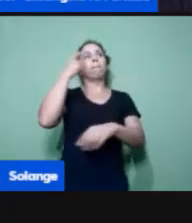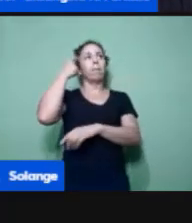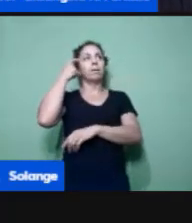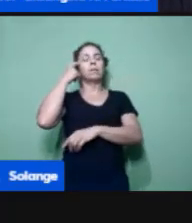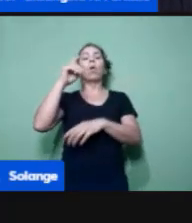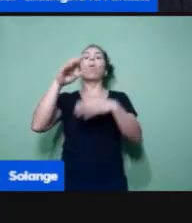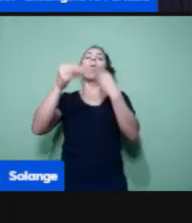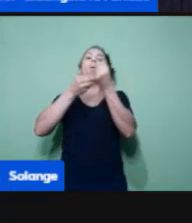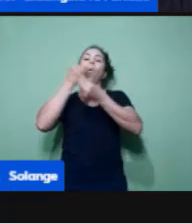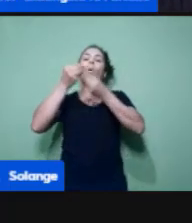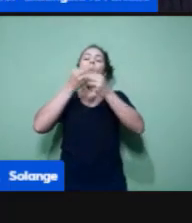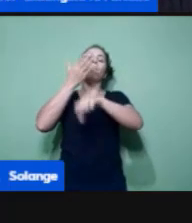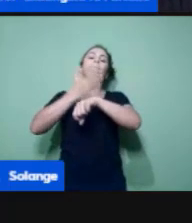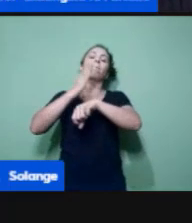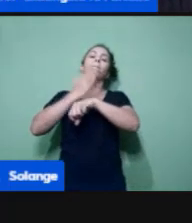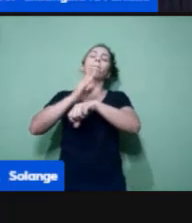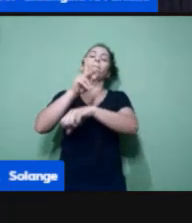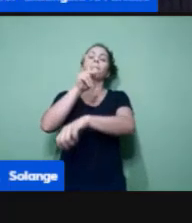Próximo slide.